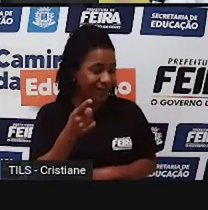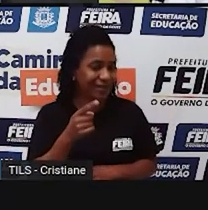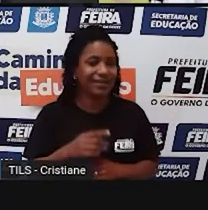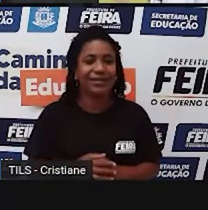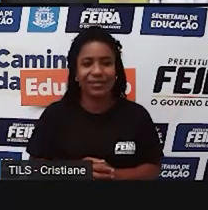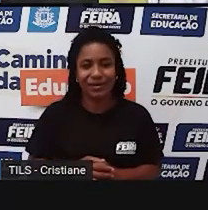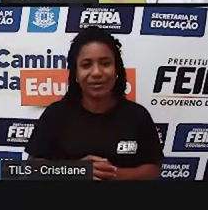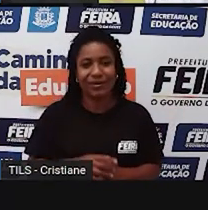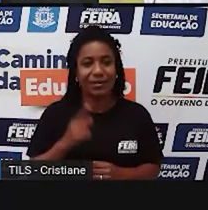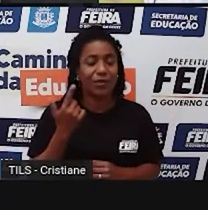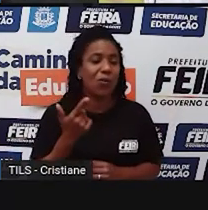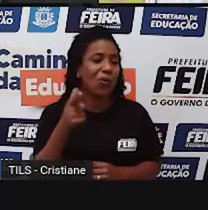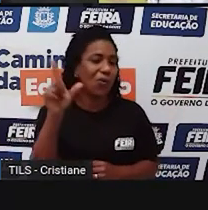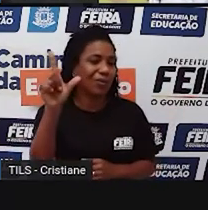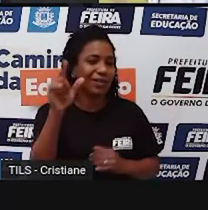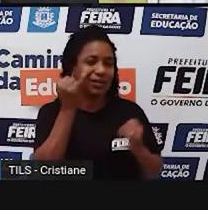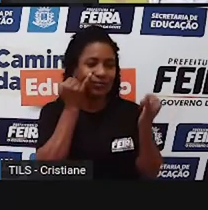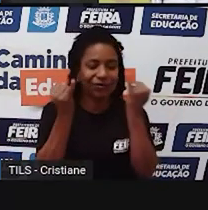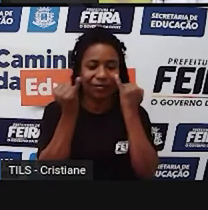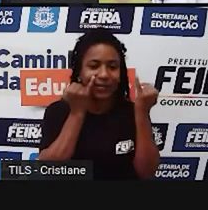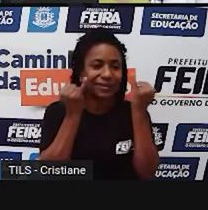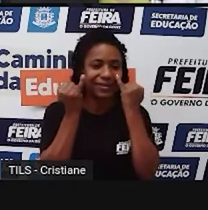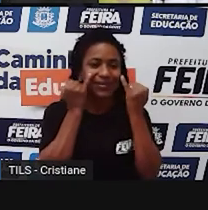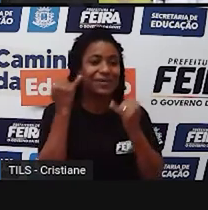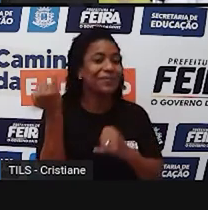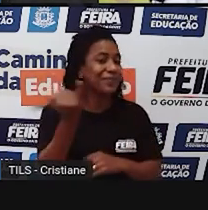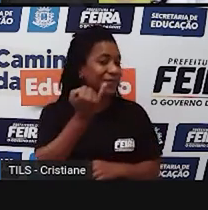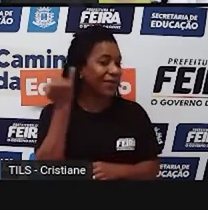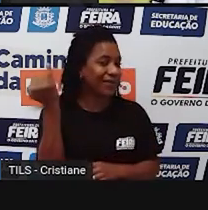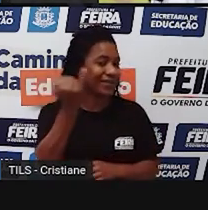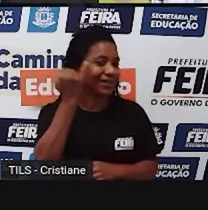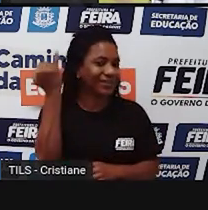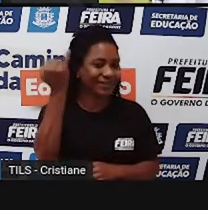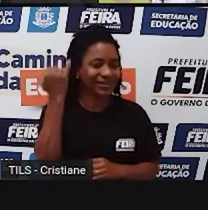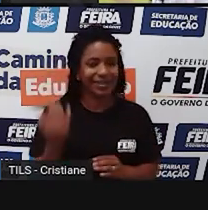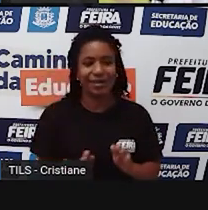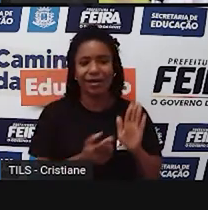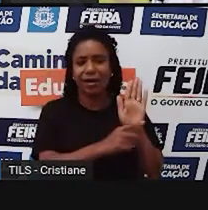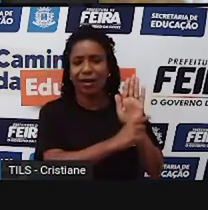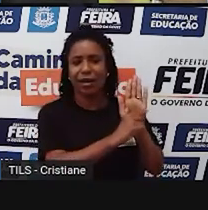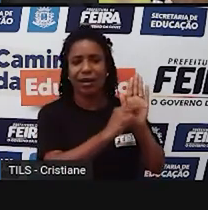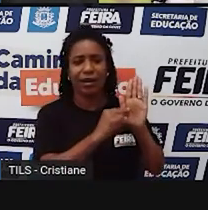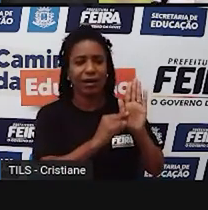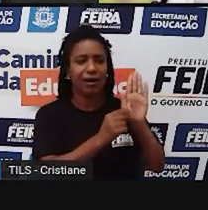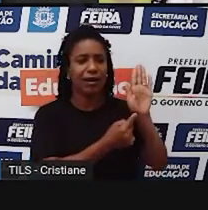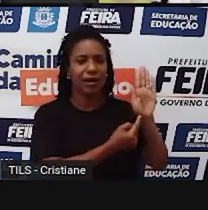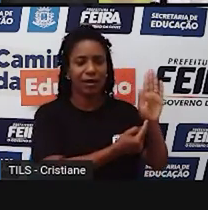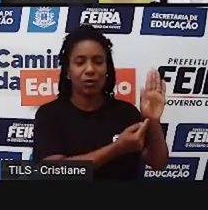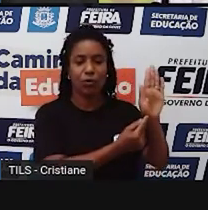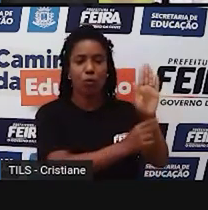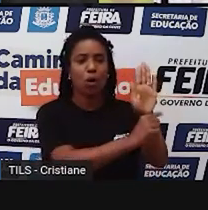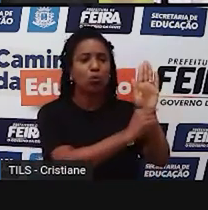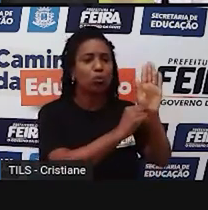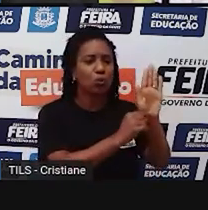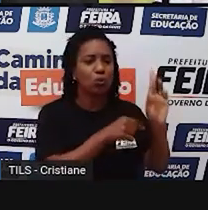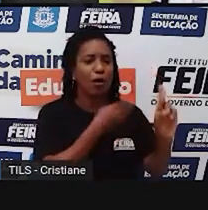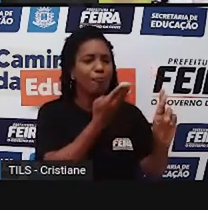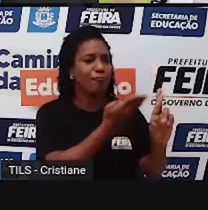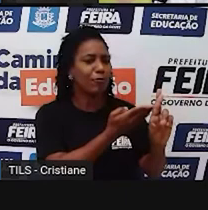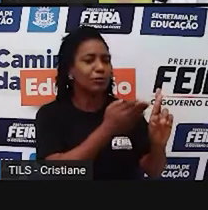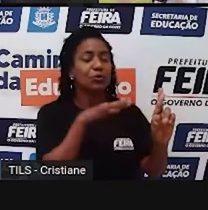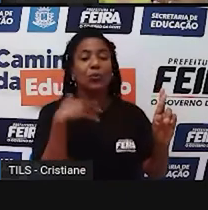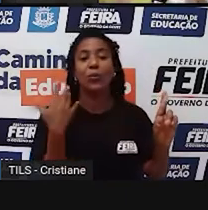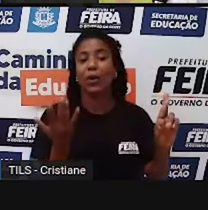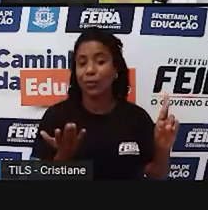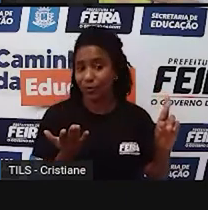nós temos uma outra informação que é a fonte. A fonte é de onde eu tirei essas informações.